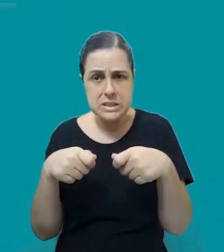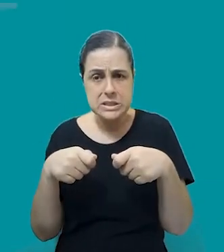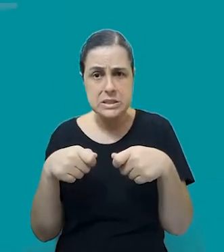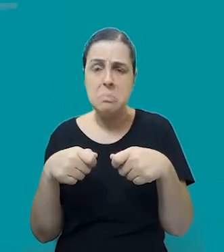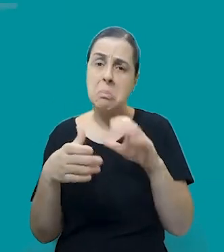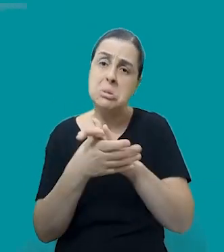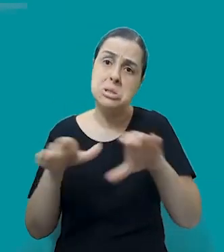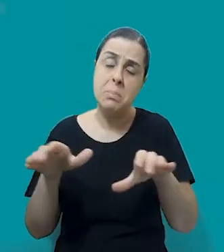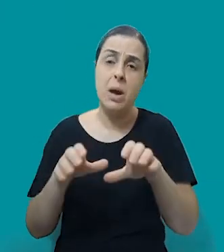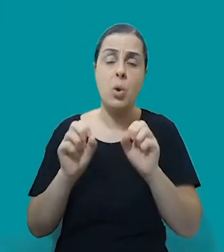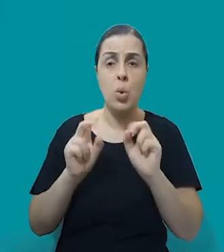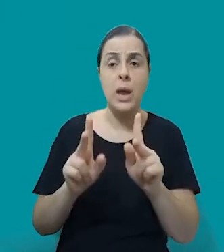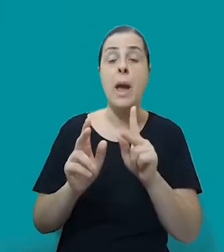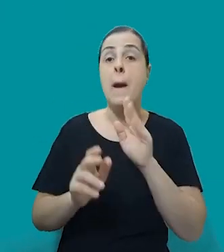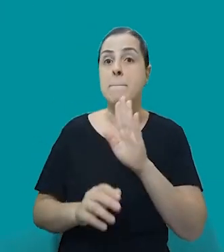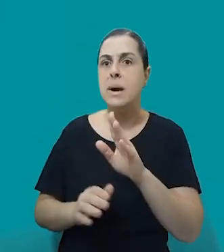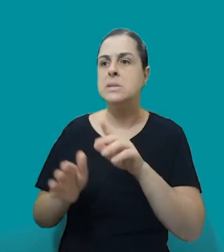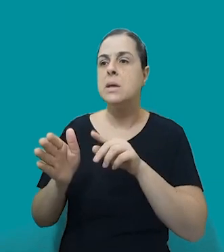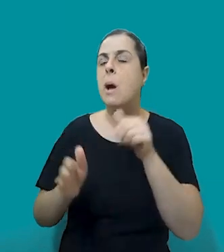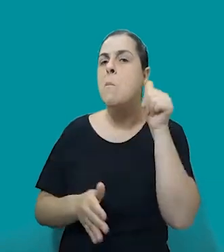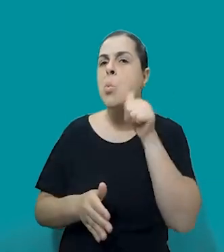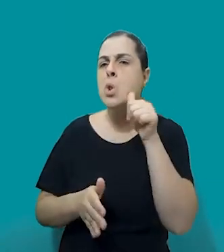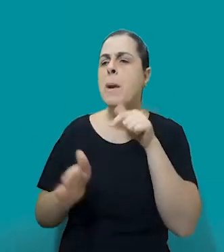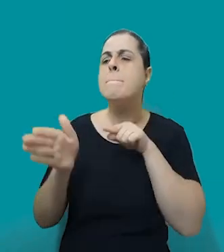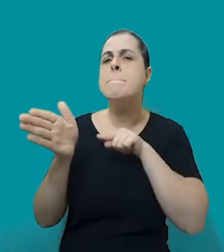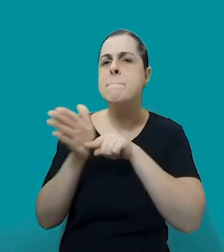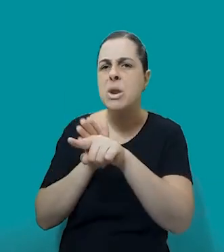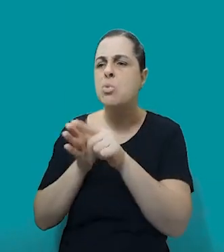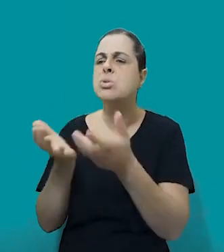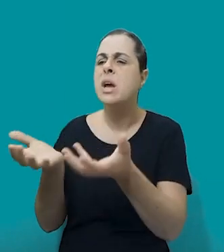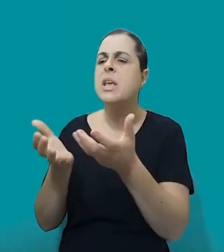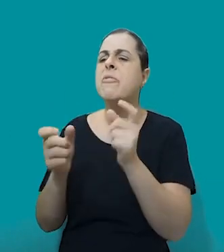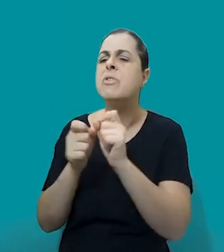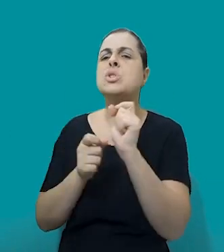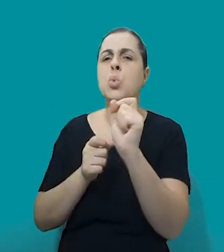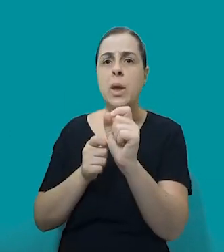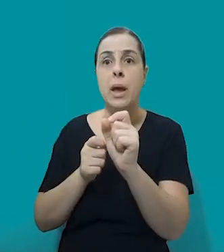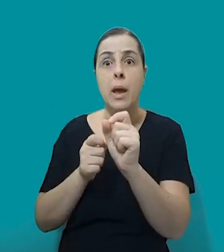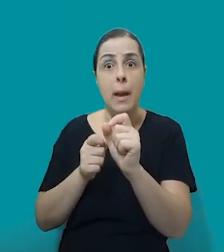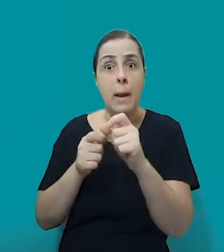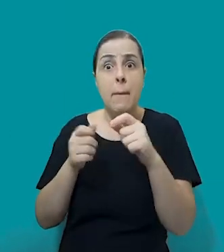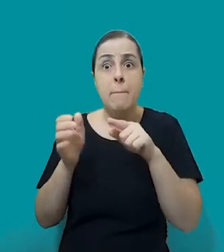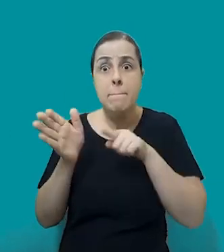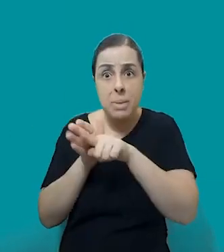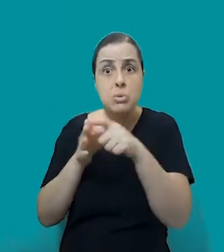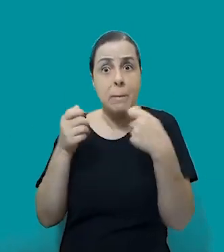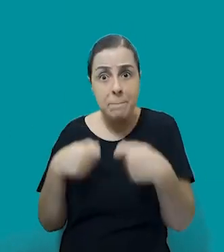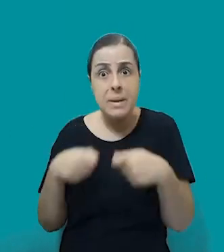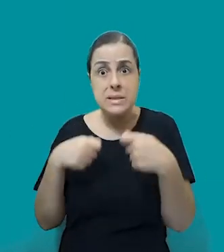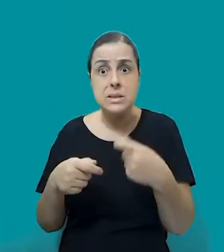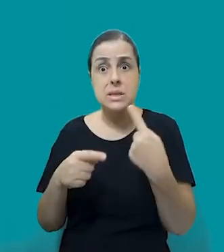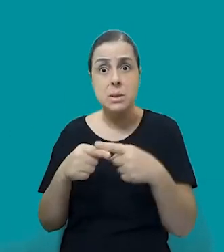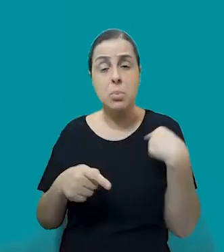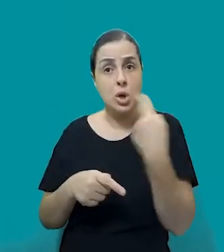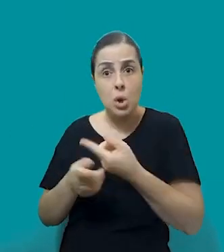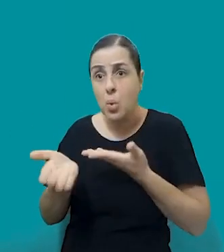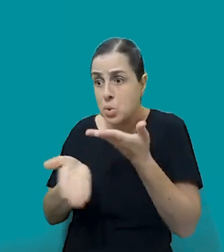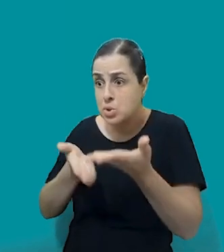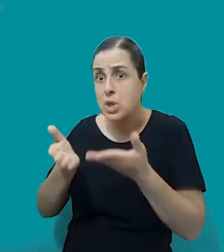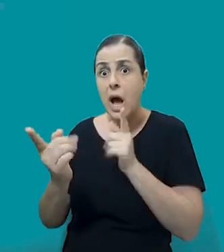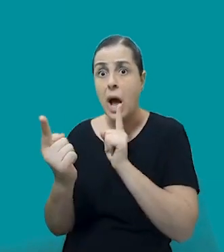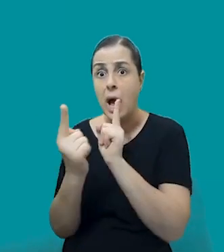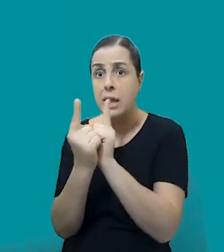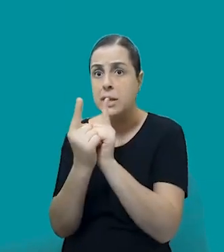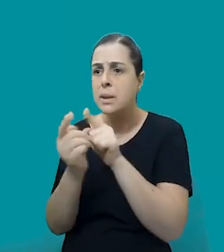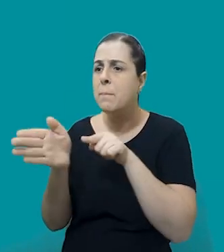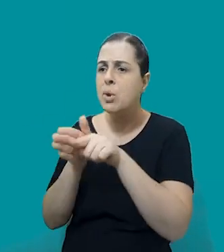primeira resposta quando a gente pergunta o que ela quer, e essa é uma pergunta que tem que ser feita para a vítima, né? Porque a gente está a serviço da vítima ali, a gente